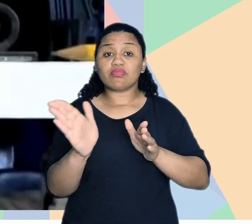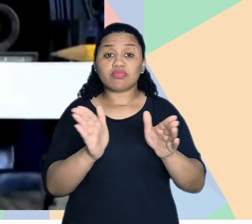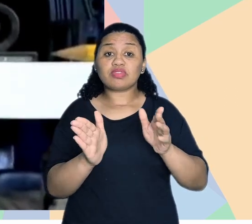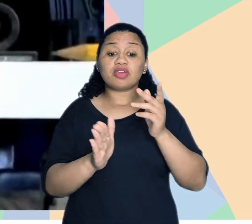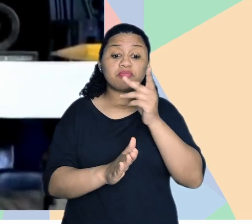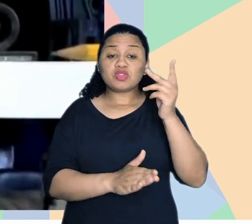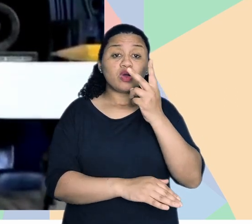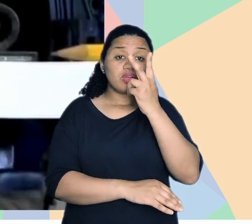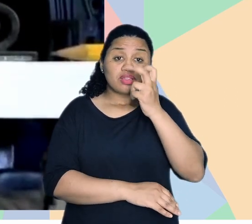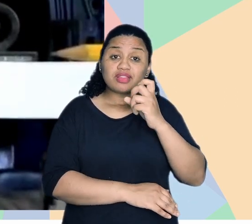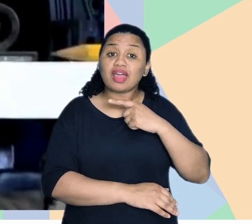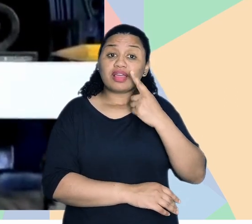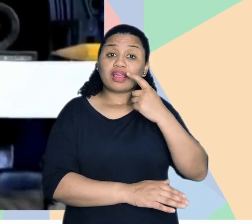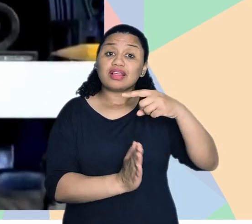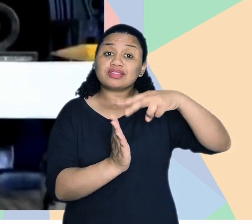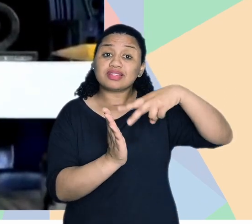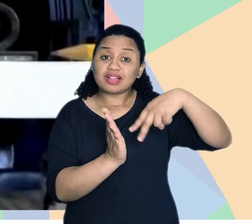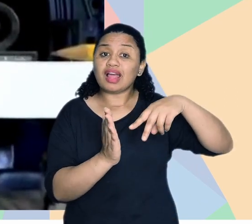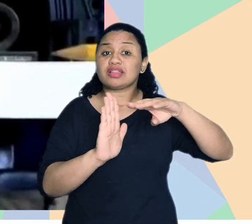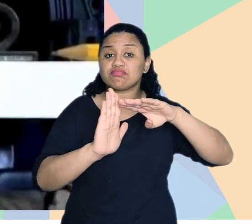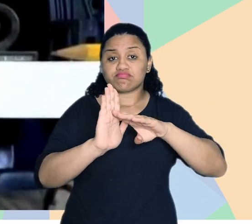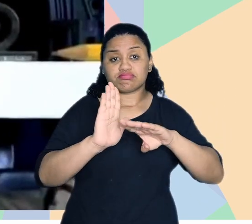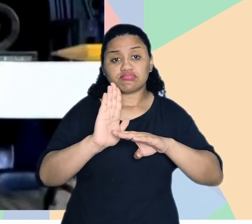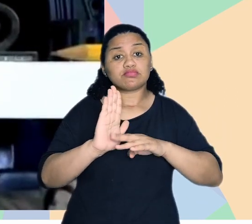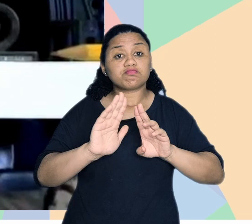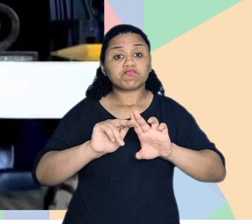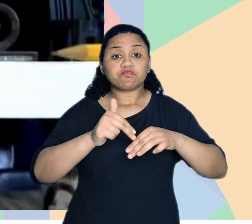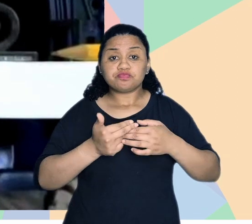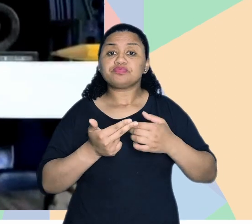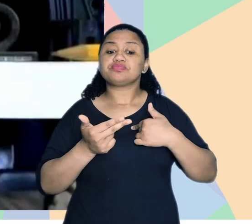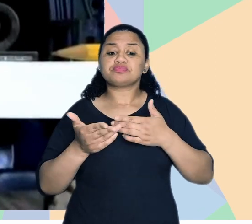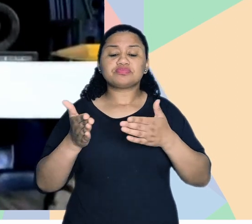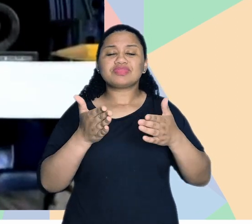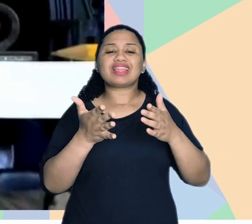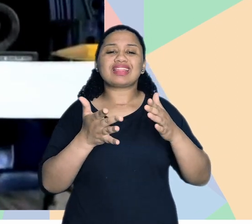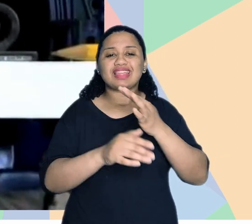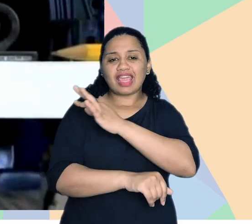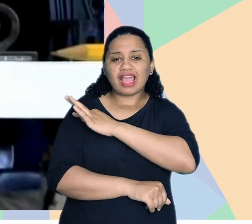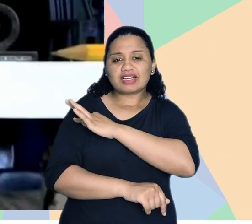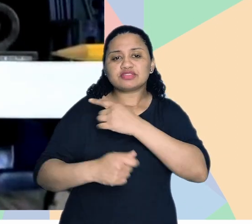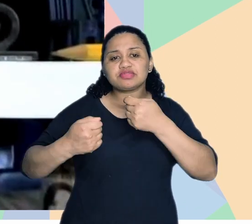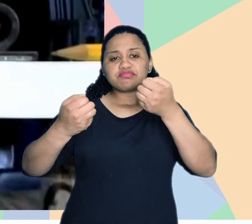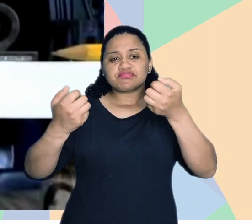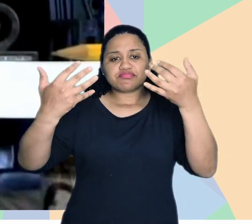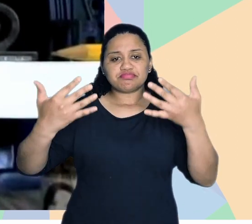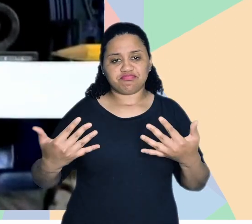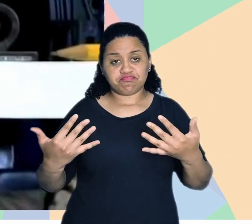vai ler, vai ter interesse em ler essa norma, né? Então, por isso que os desenhos técnicos precisam ter essa descrição.